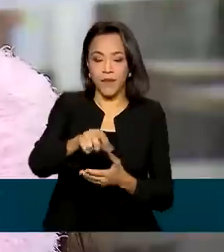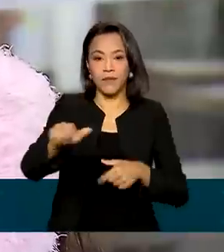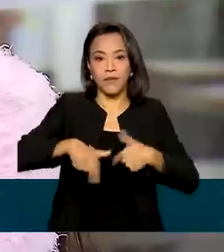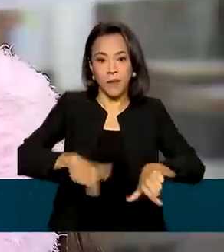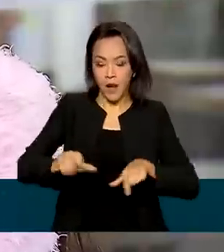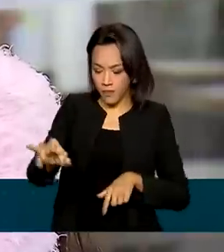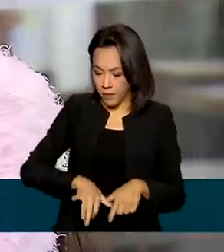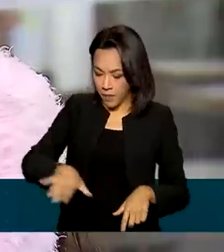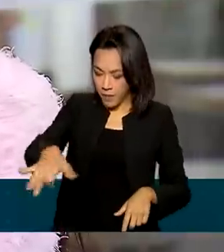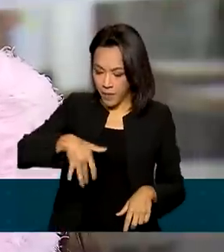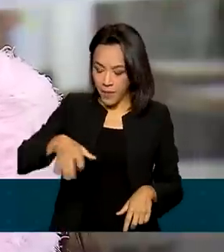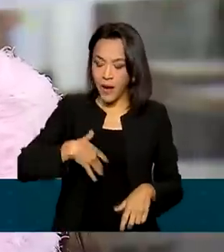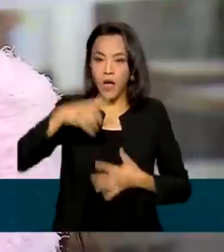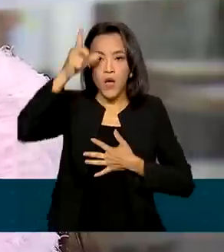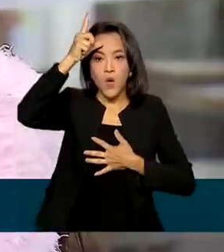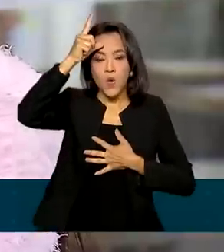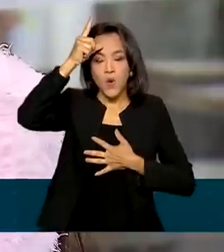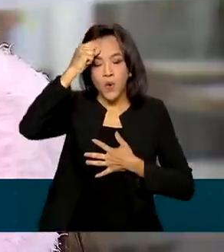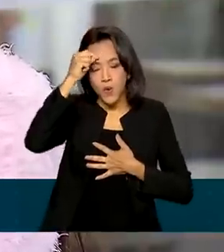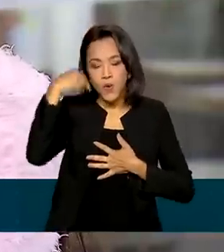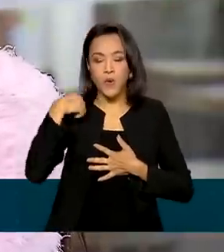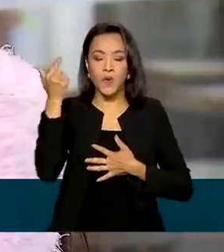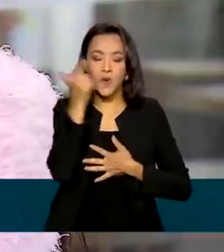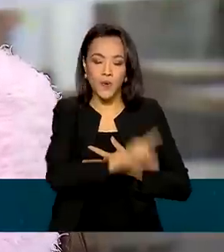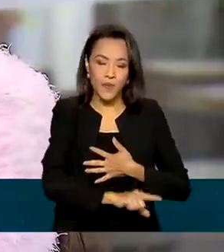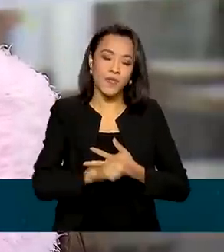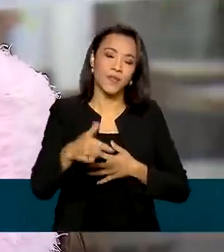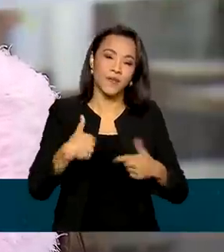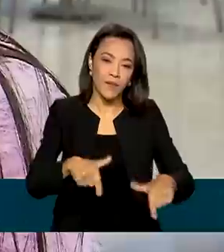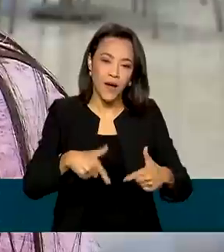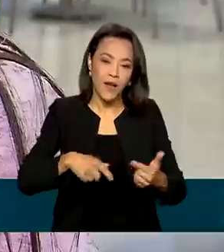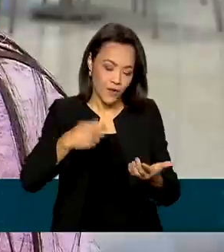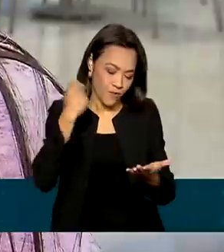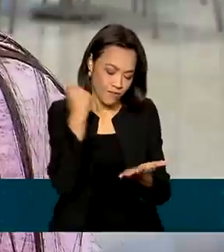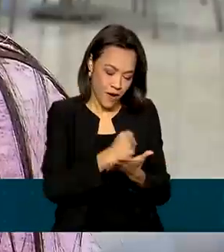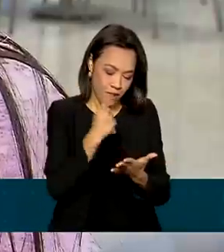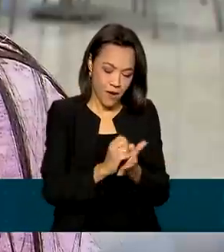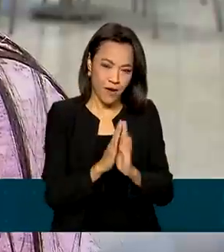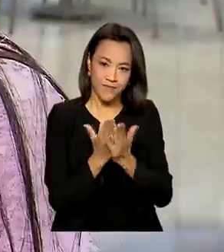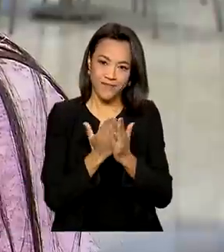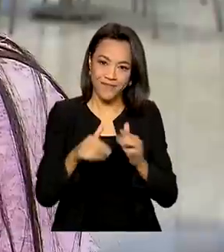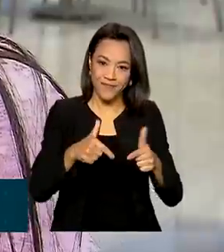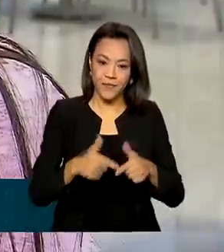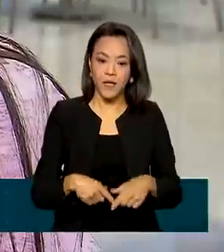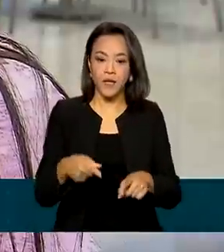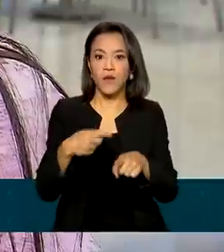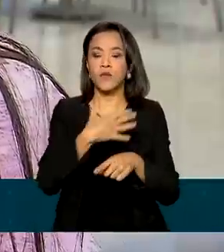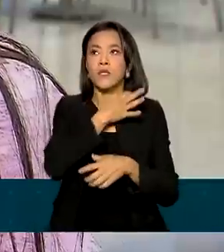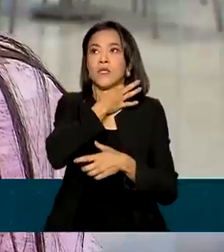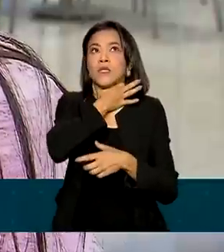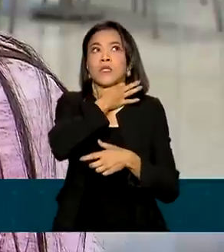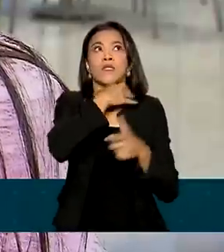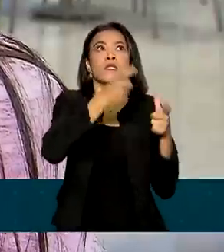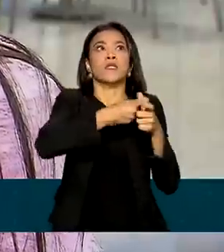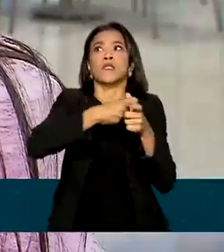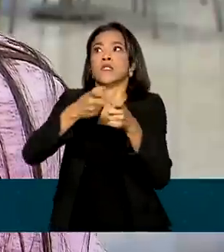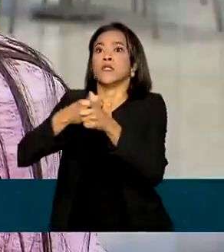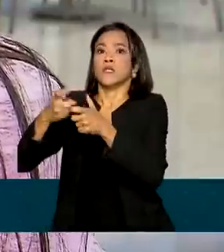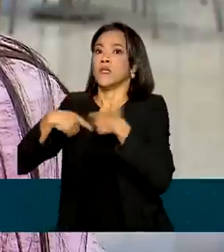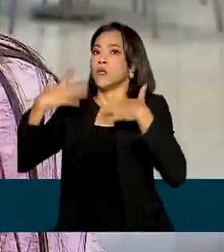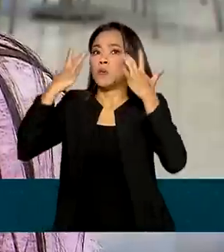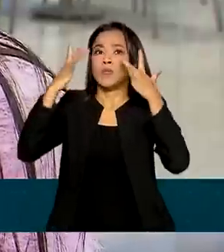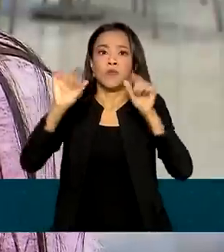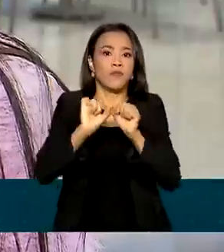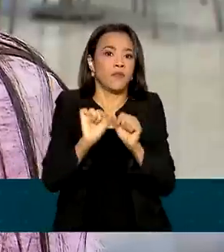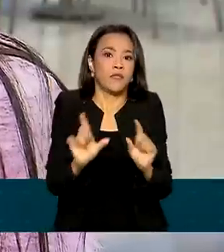Ela se diz aliviada por conseguir um trabalho com carteira assinada. Estou cheia de dívidas, não sei o que eu vou fazer, trabalhar para